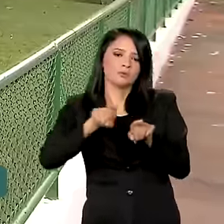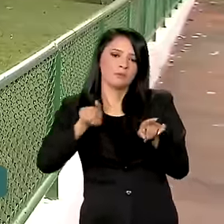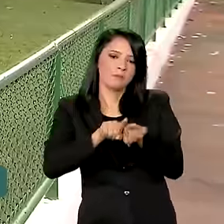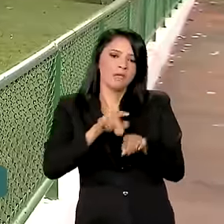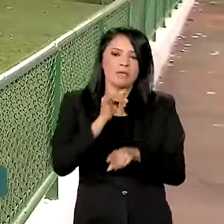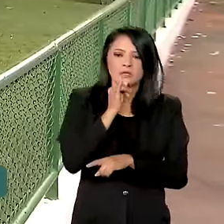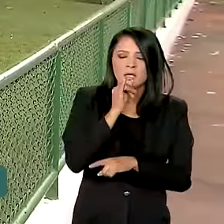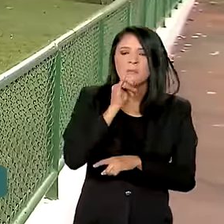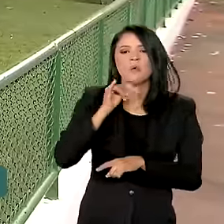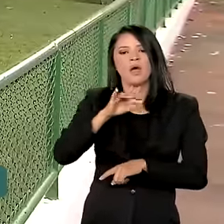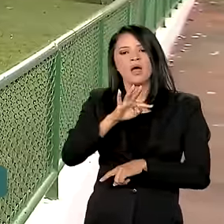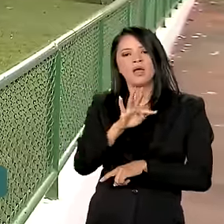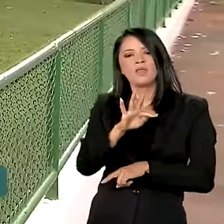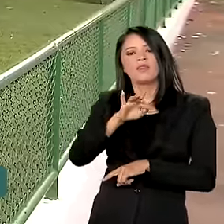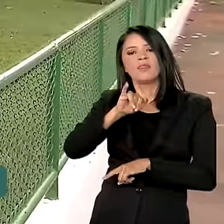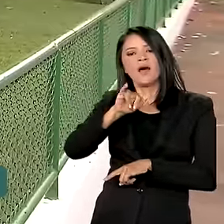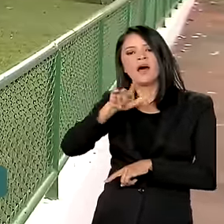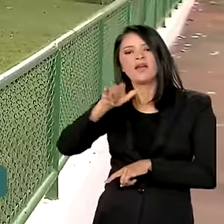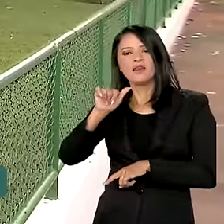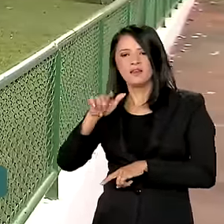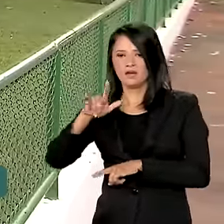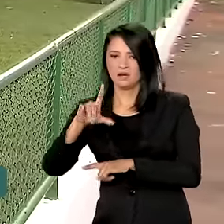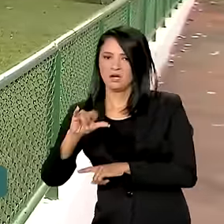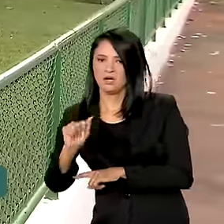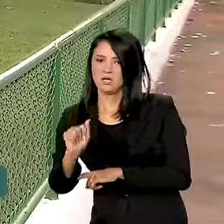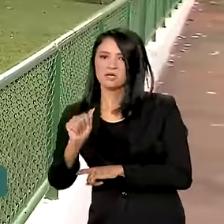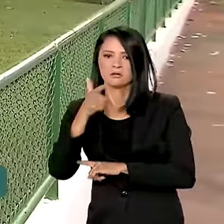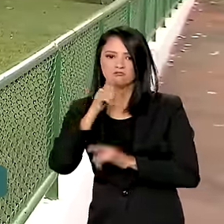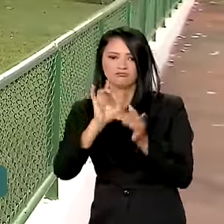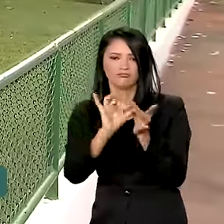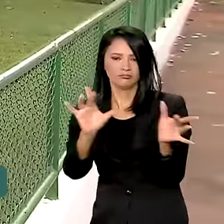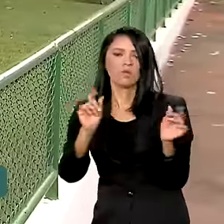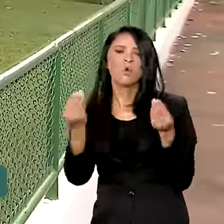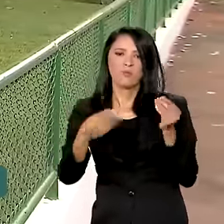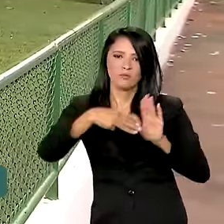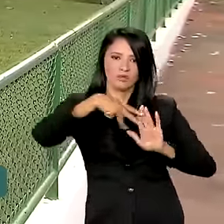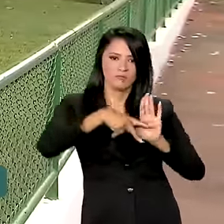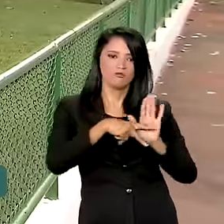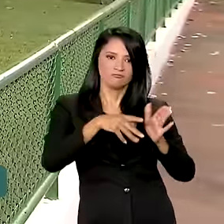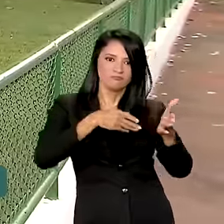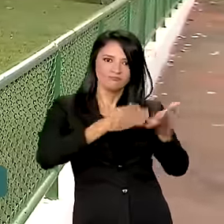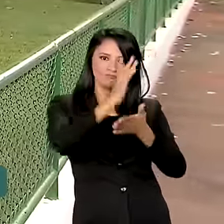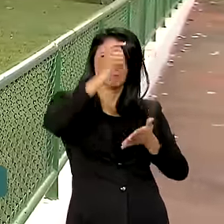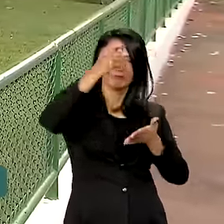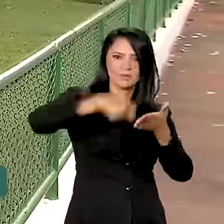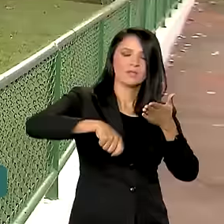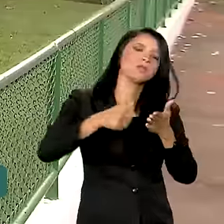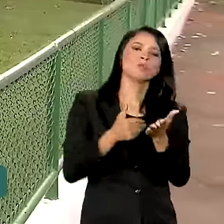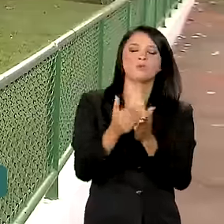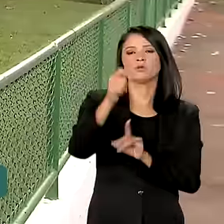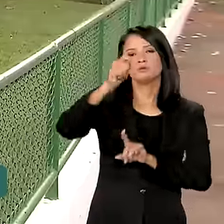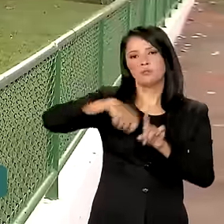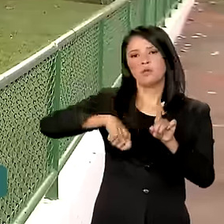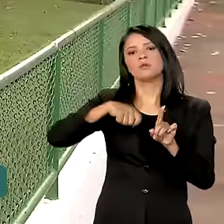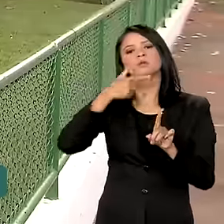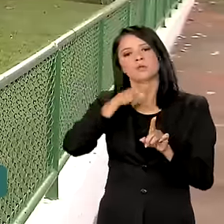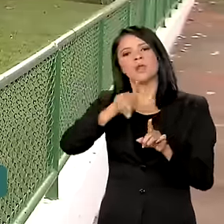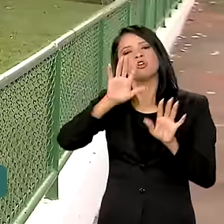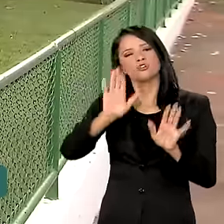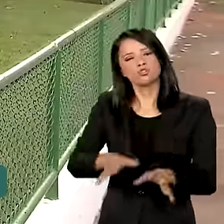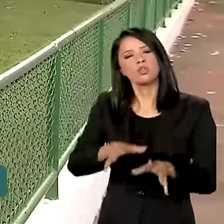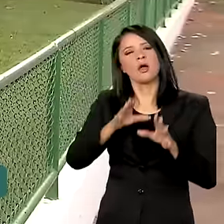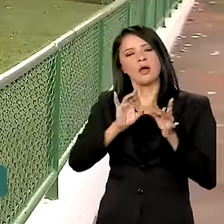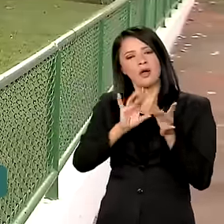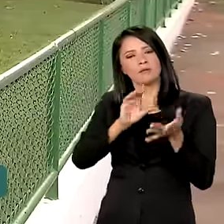como a Tailândia. A importação foi autorizada por medida provisória, editada no início do mês. Ao todo, foram